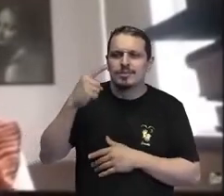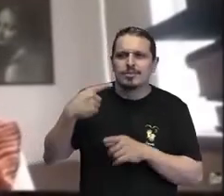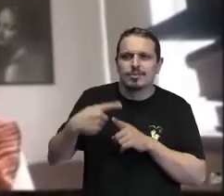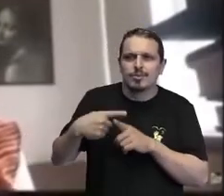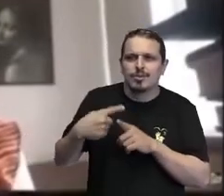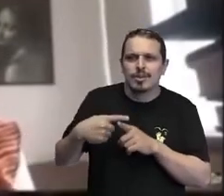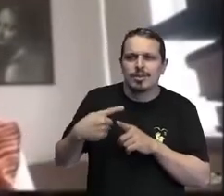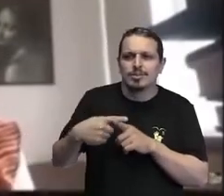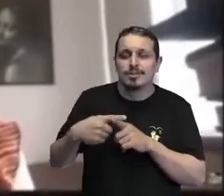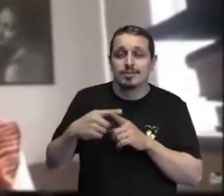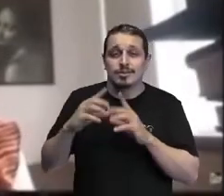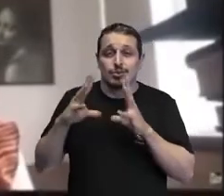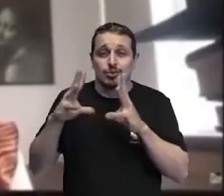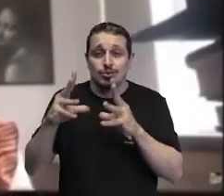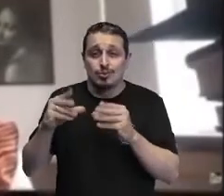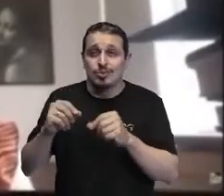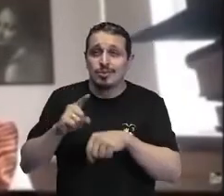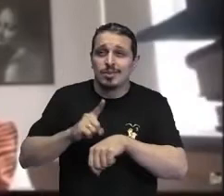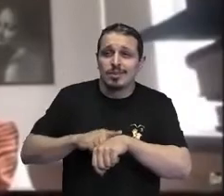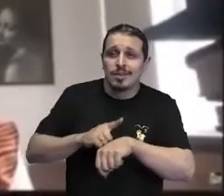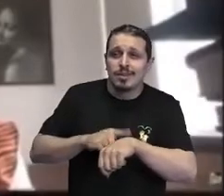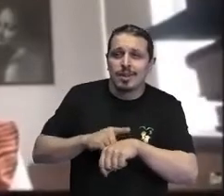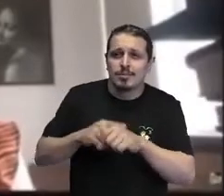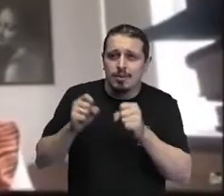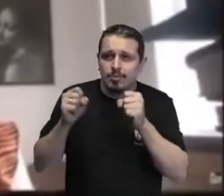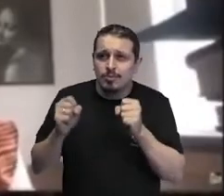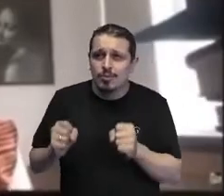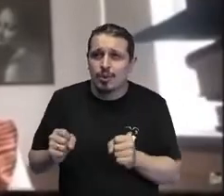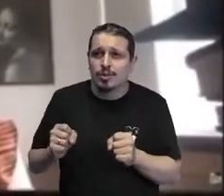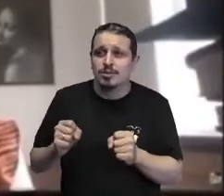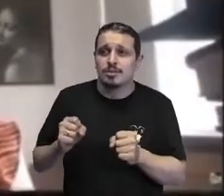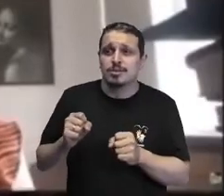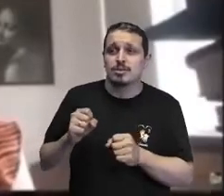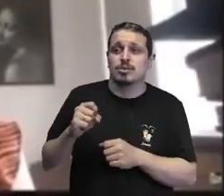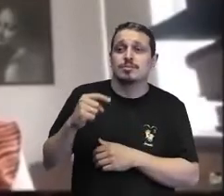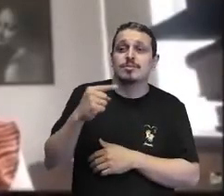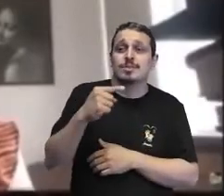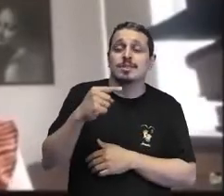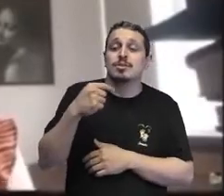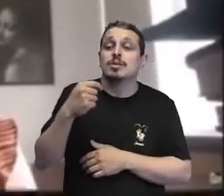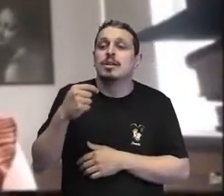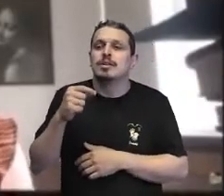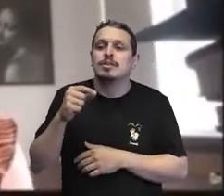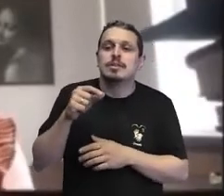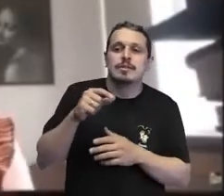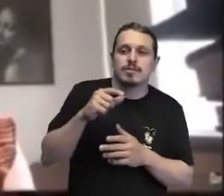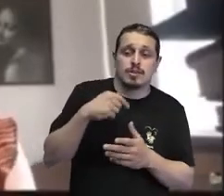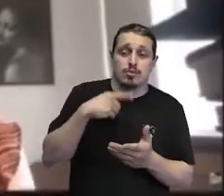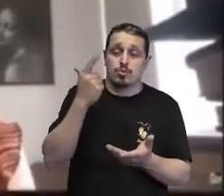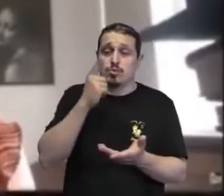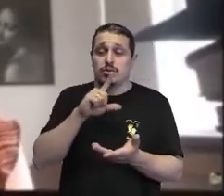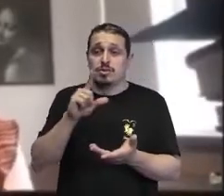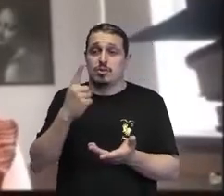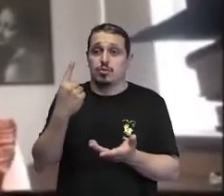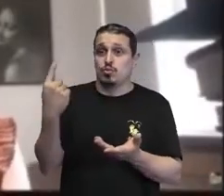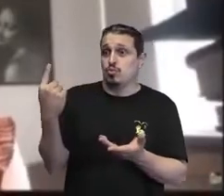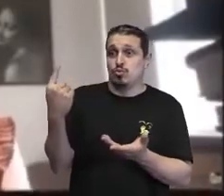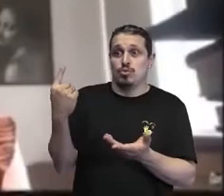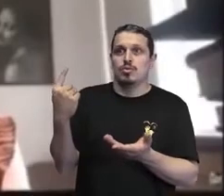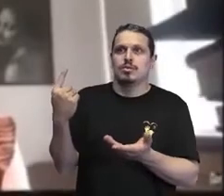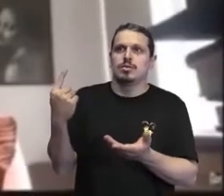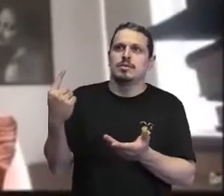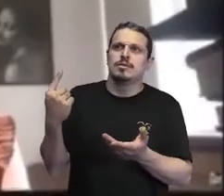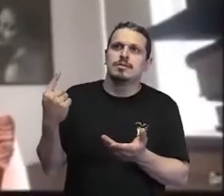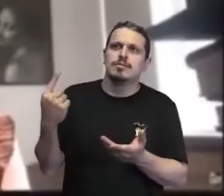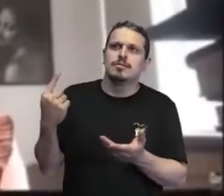que eu posso, a gente tem que dar no máximo, mínimo que eles precisam, porque, porque senão não vai ter autonomia, eles não vão ter vontade, né, o